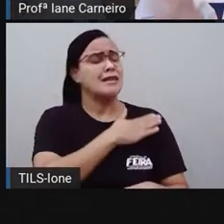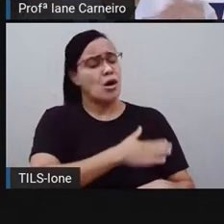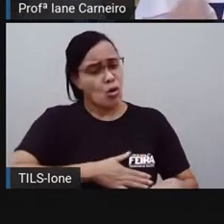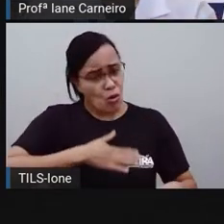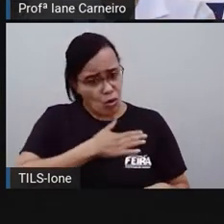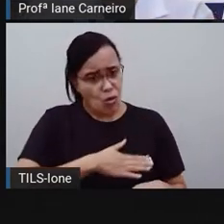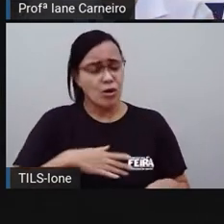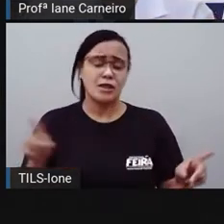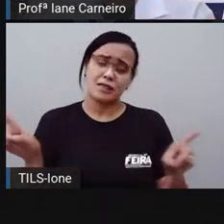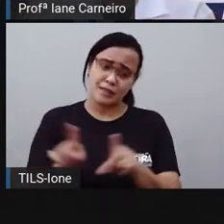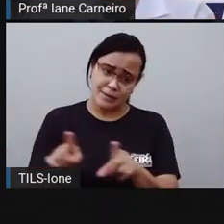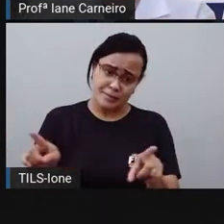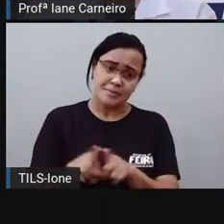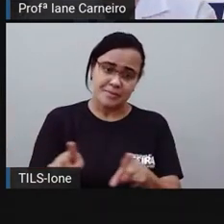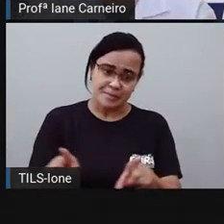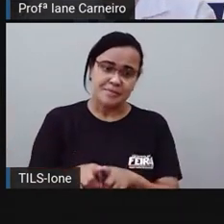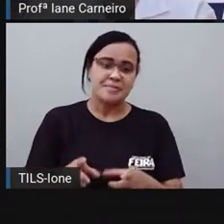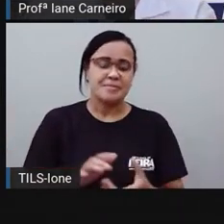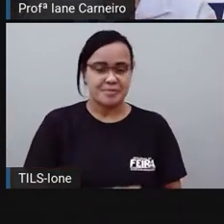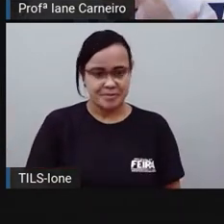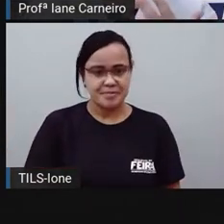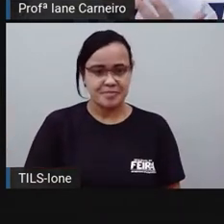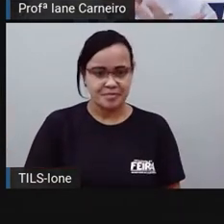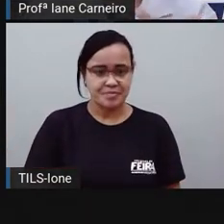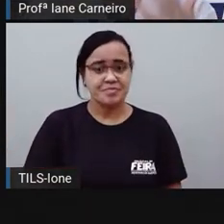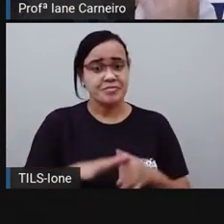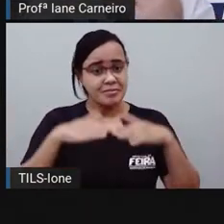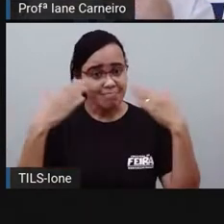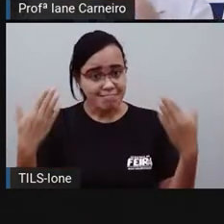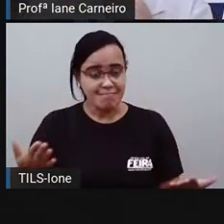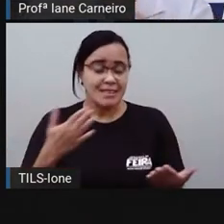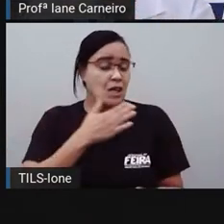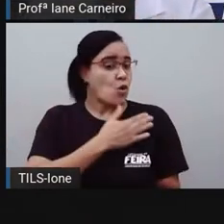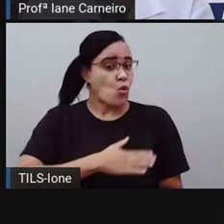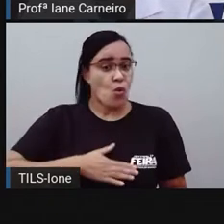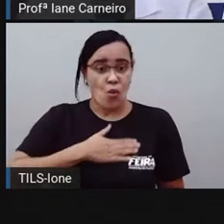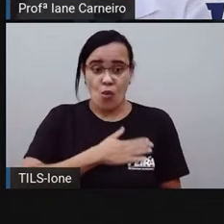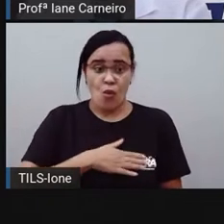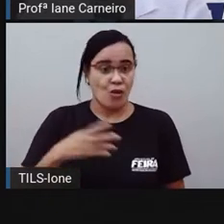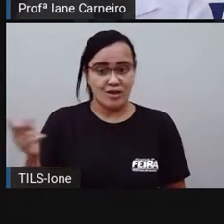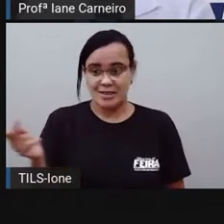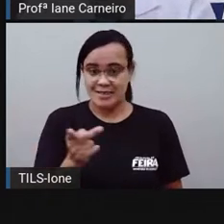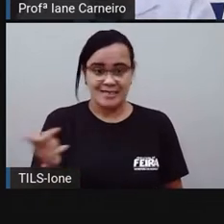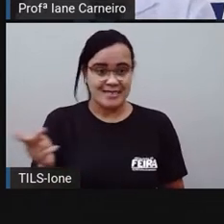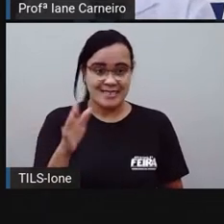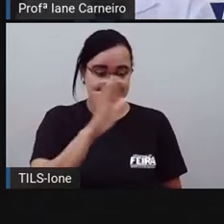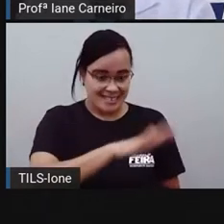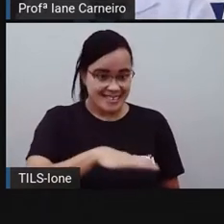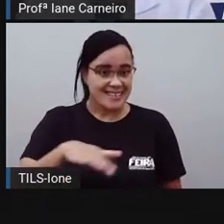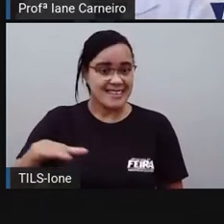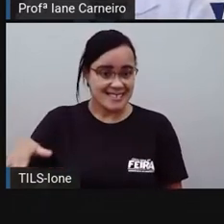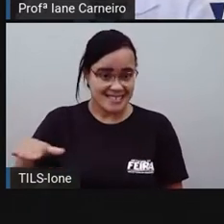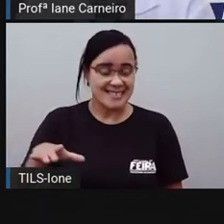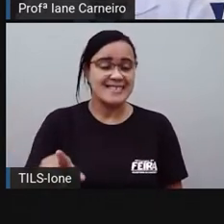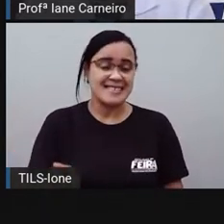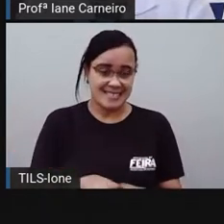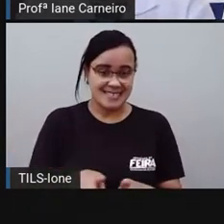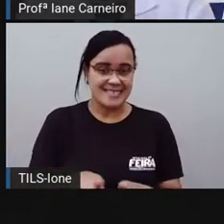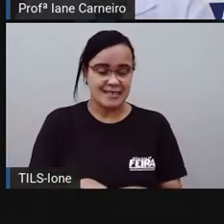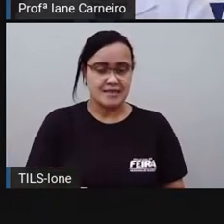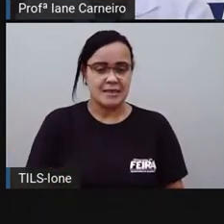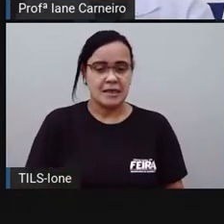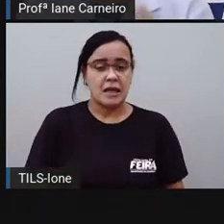na verdade, gosta de vitamina. Então agrada o paladar infantil, né? Os ingredientes das